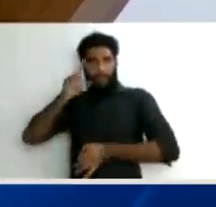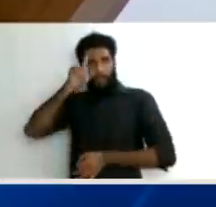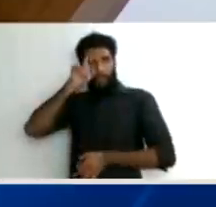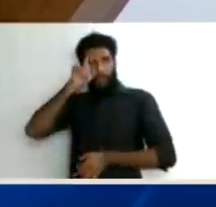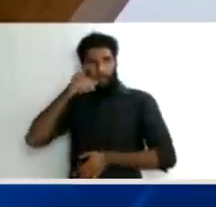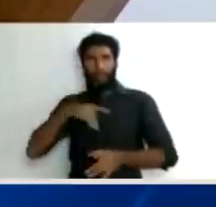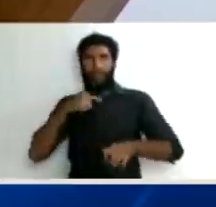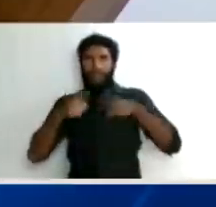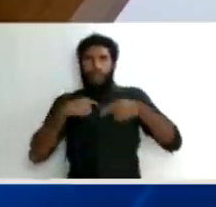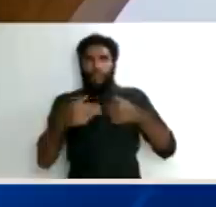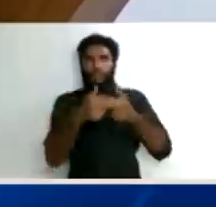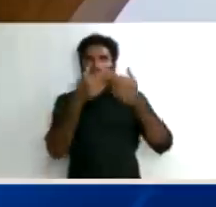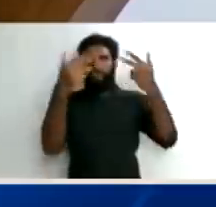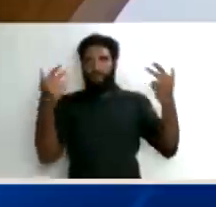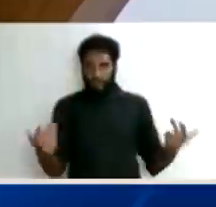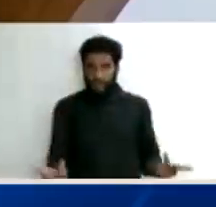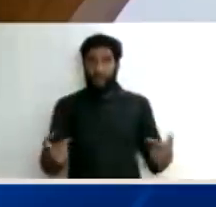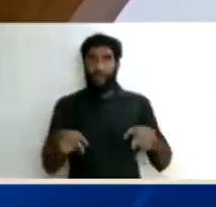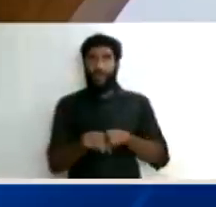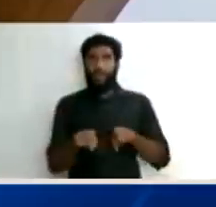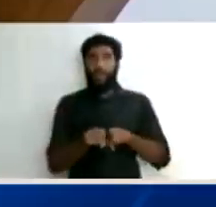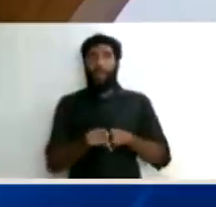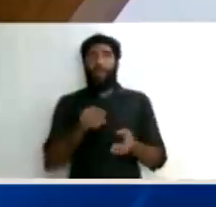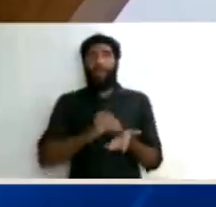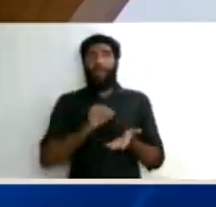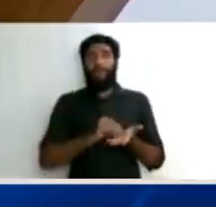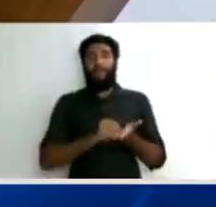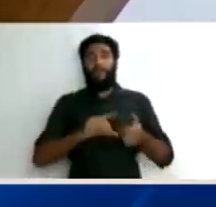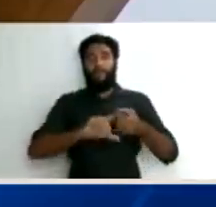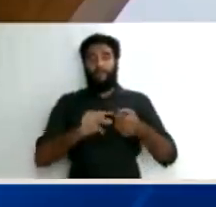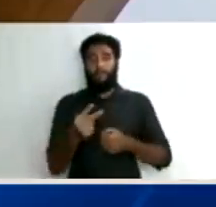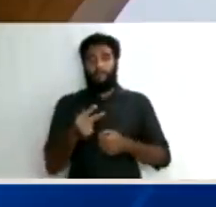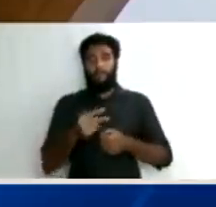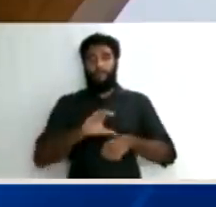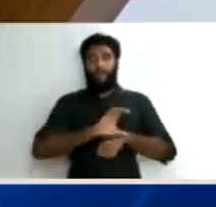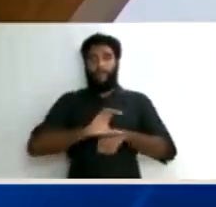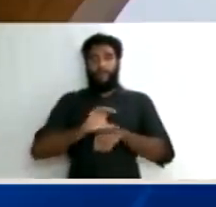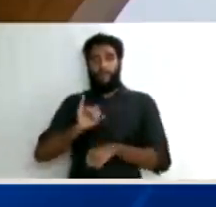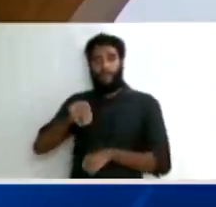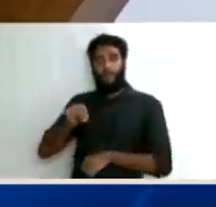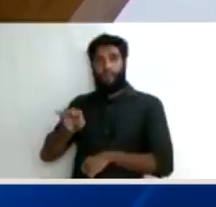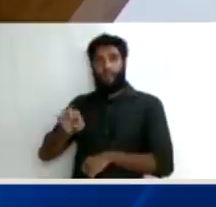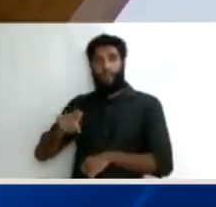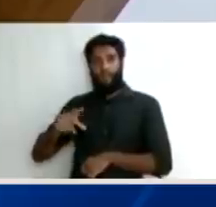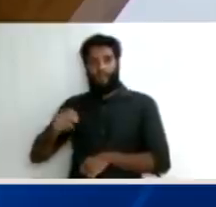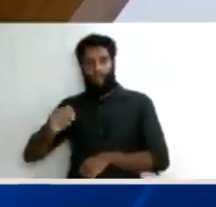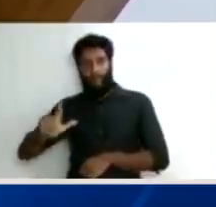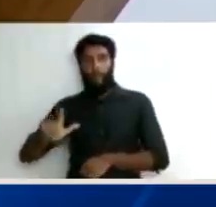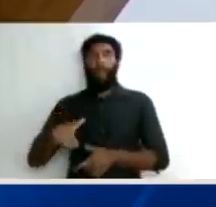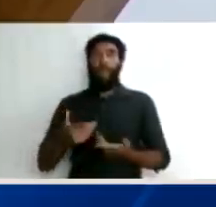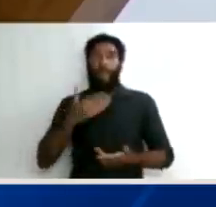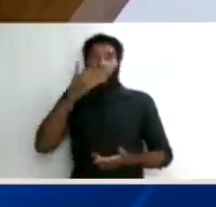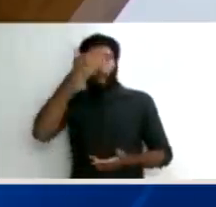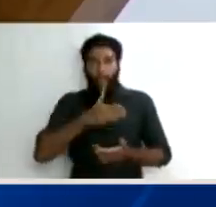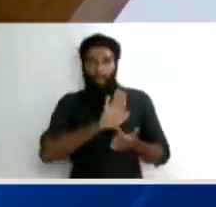que não é do direito não consegue entender. Nós mesmos sentimos na pele a questão da insegurança